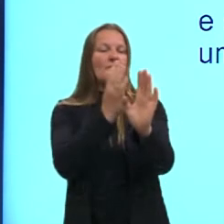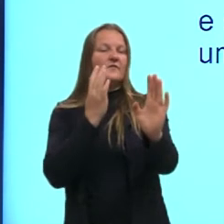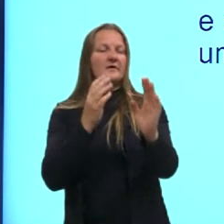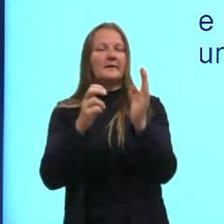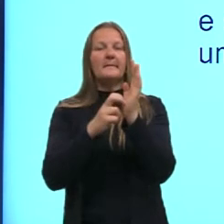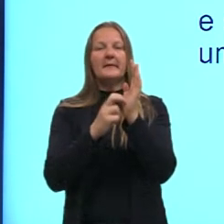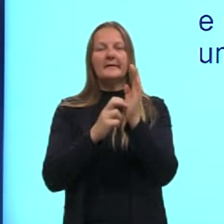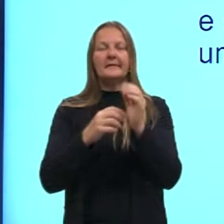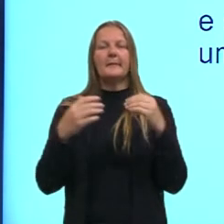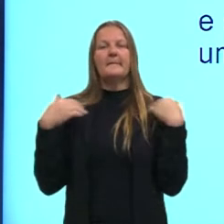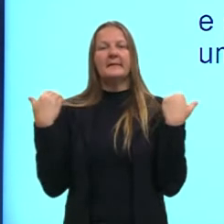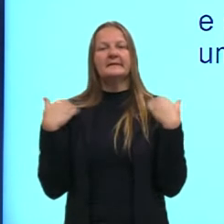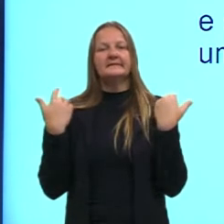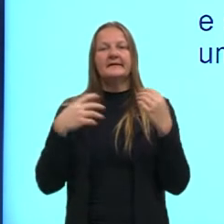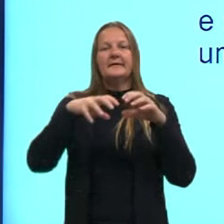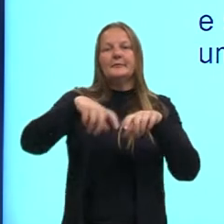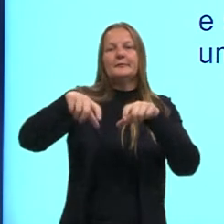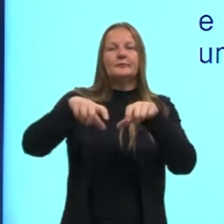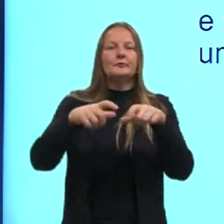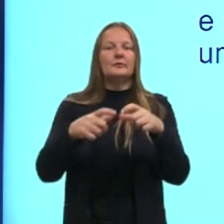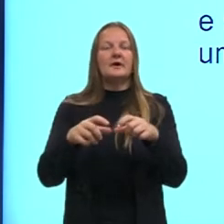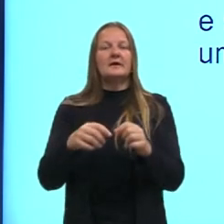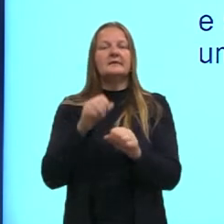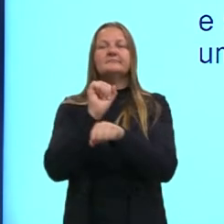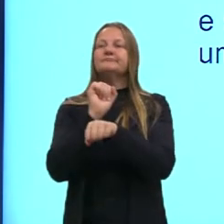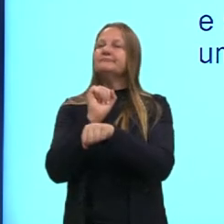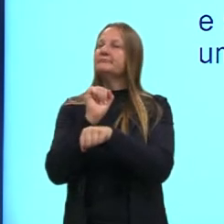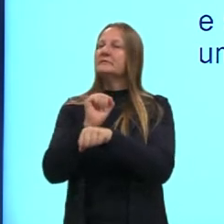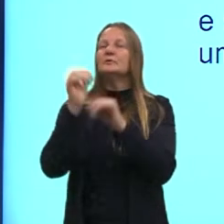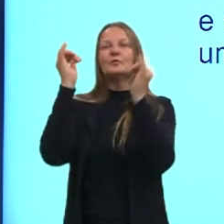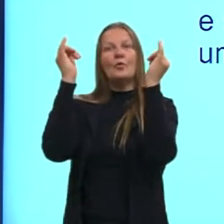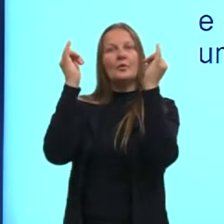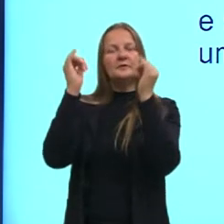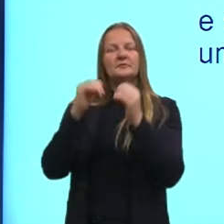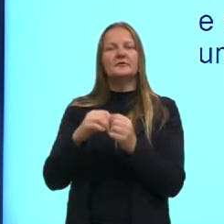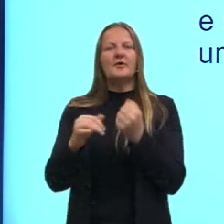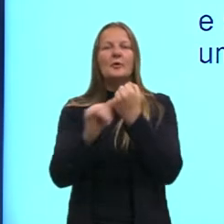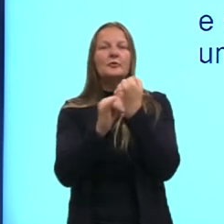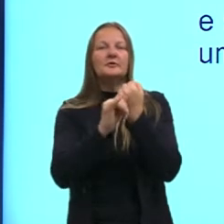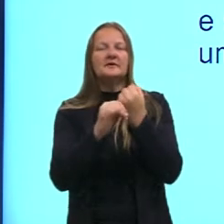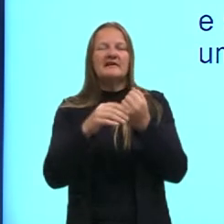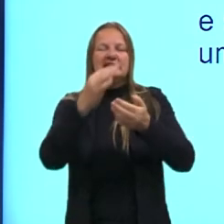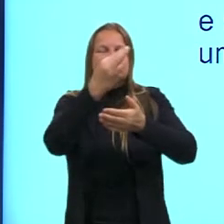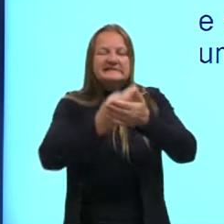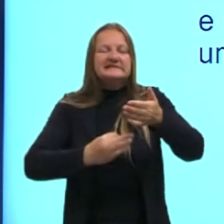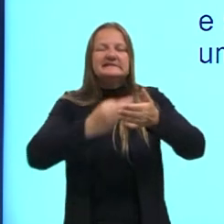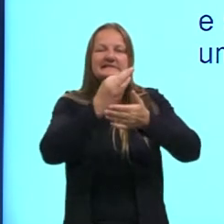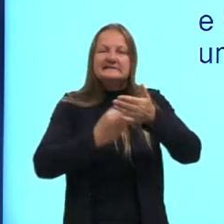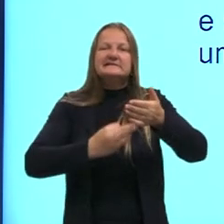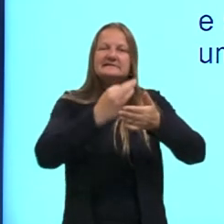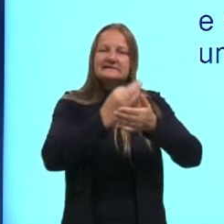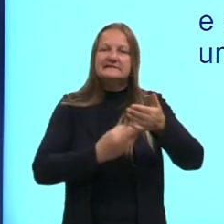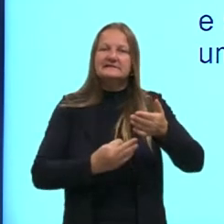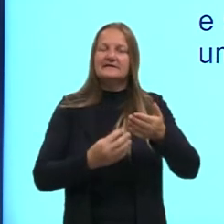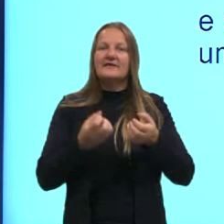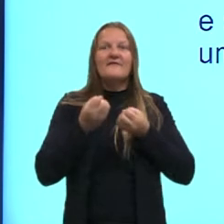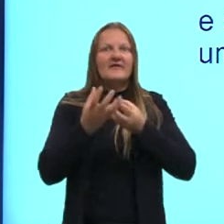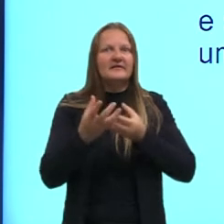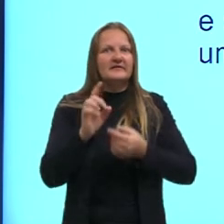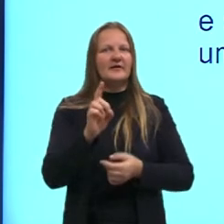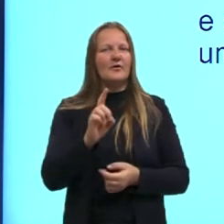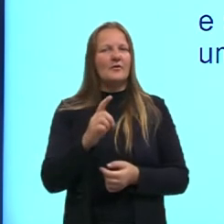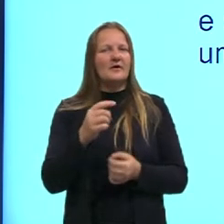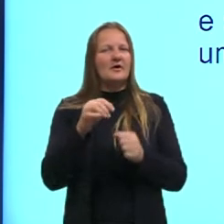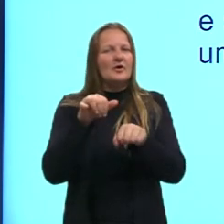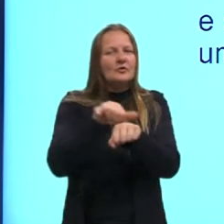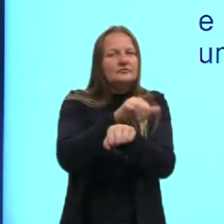um passeio no parque, a espera por um ônibus. O cronista, ele não vai descrever simplesmente os fatos. Ele vai